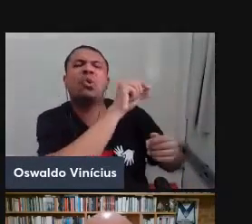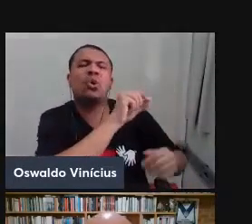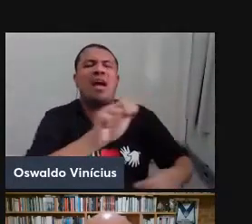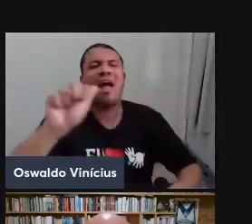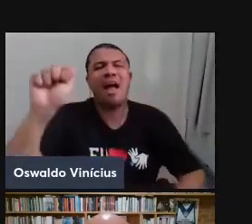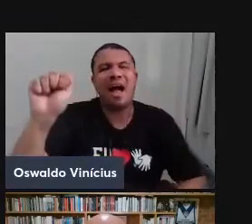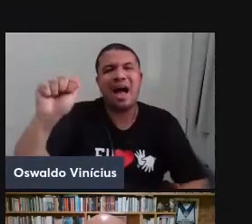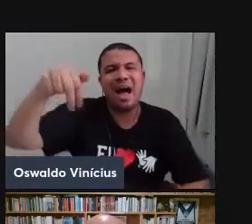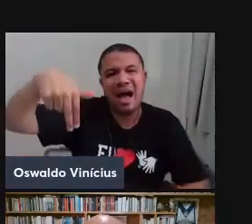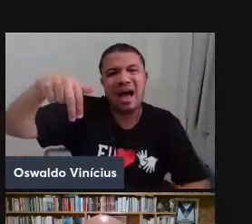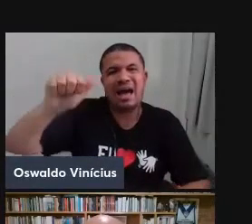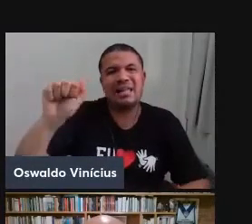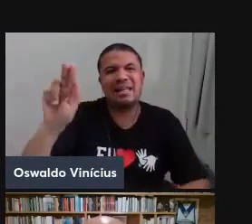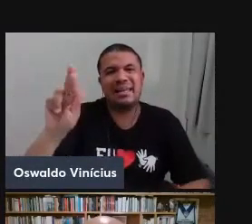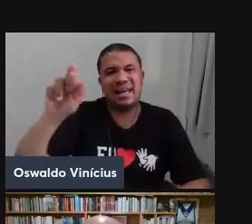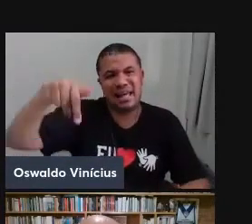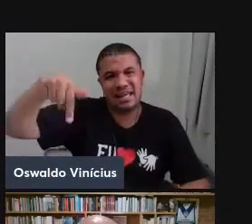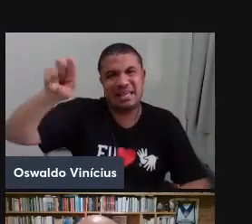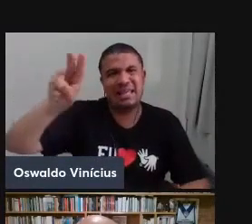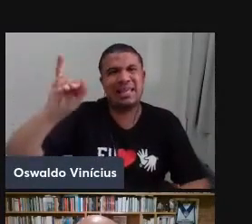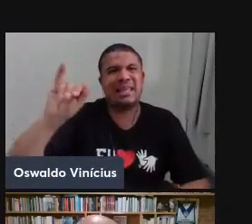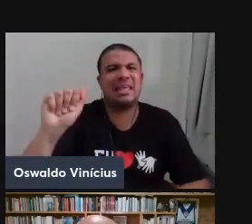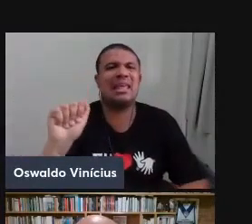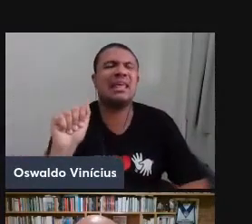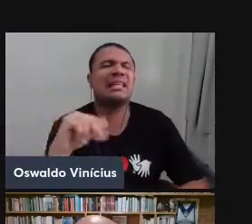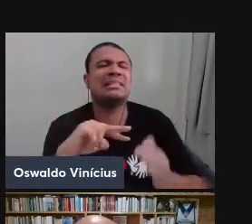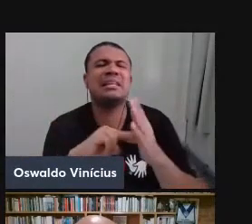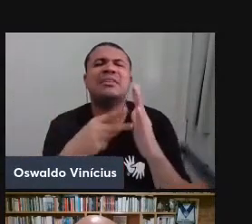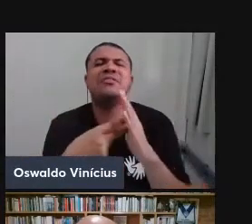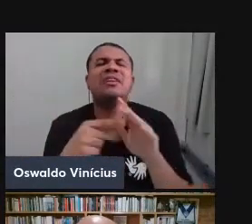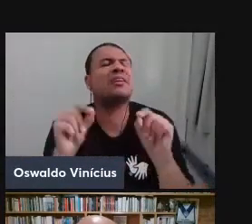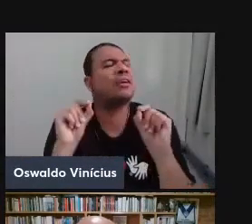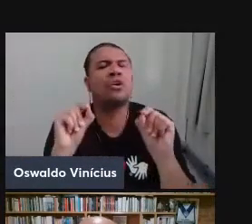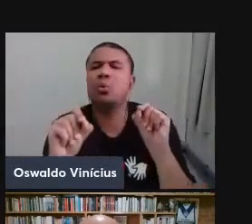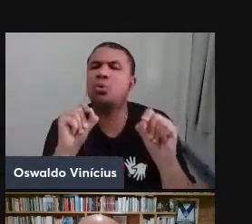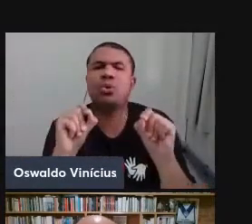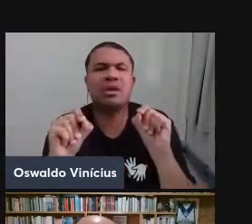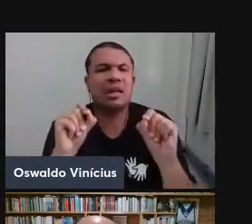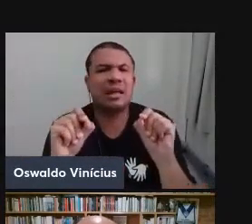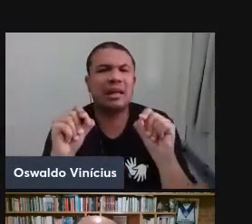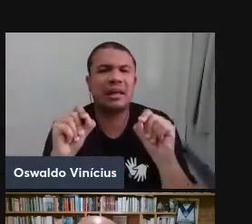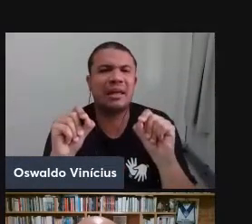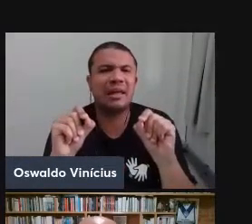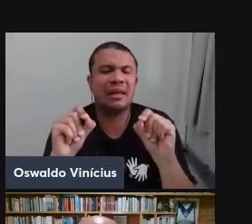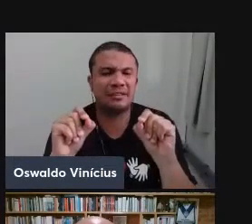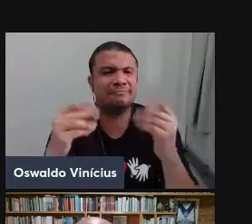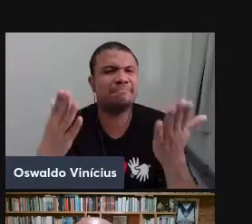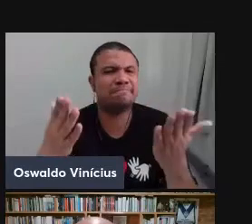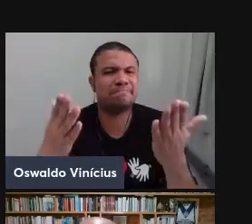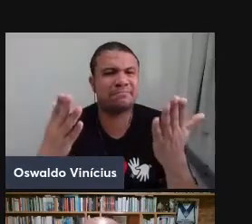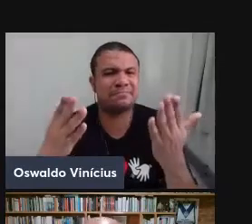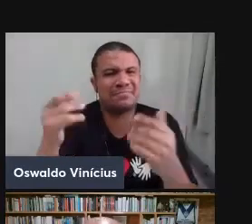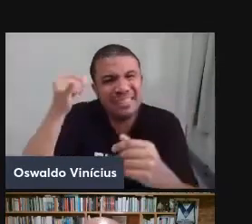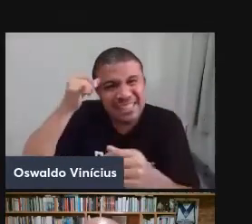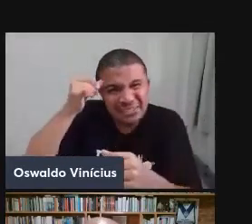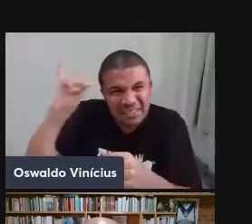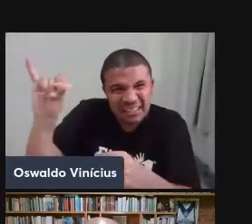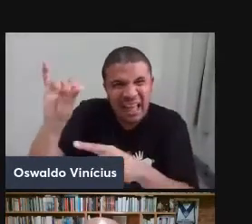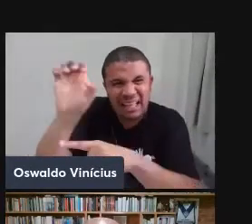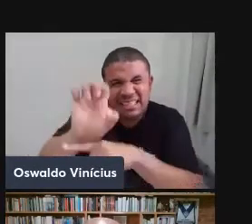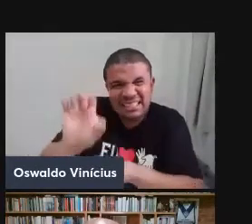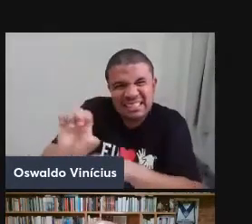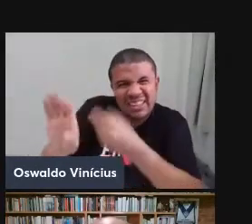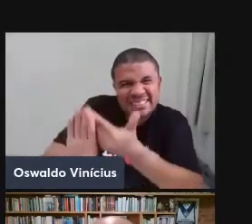anarquizar, anarquizar significa justamente conjurar o Estado, evitar o Estado